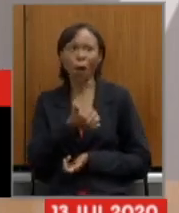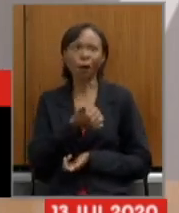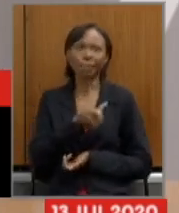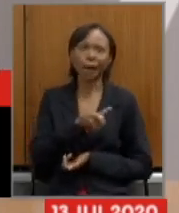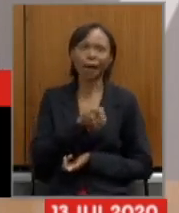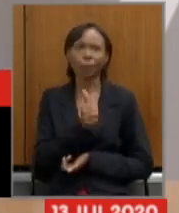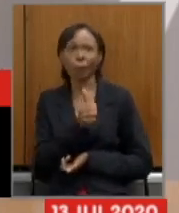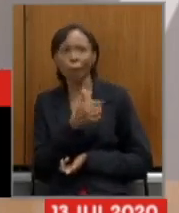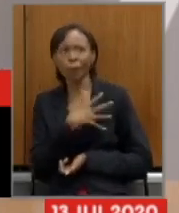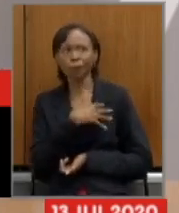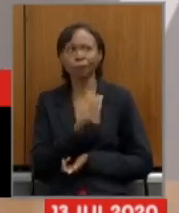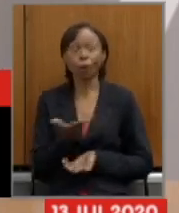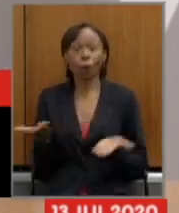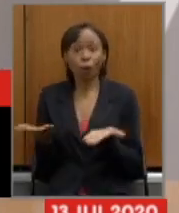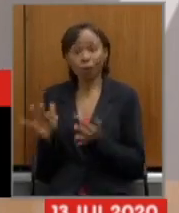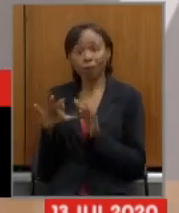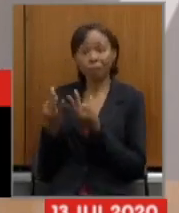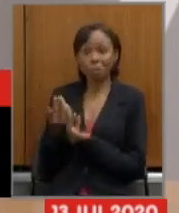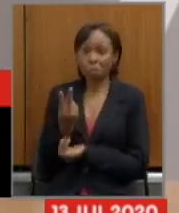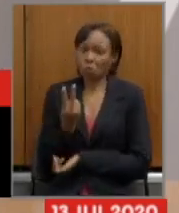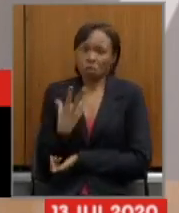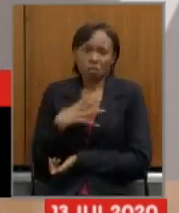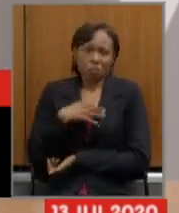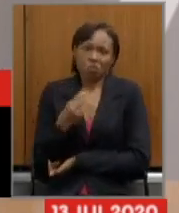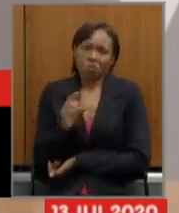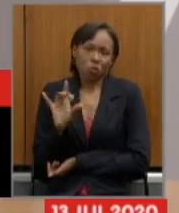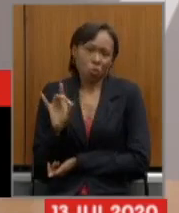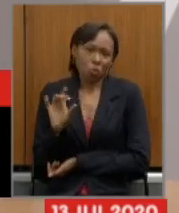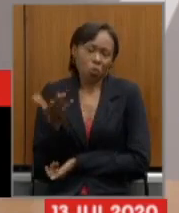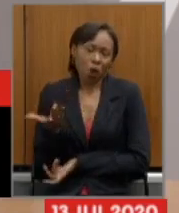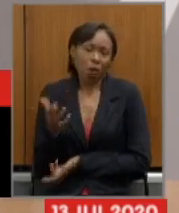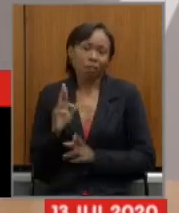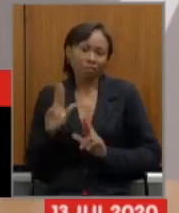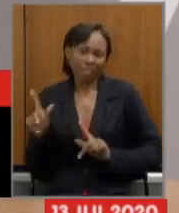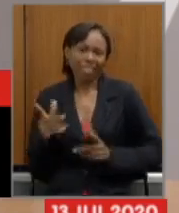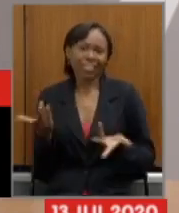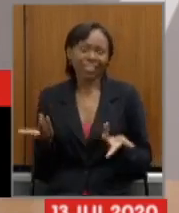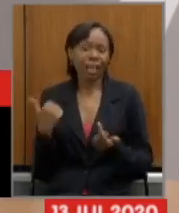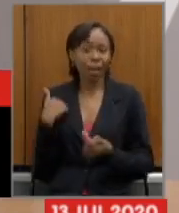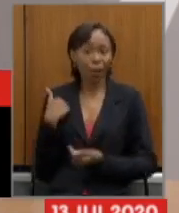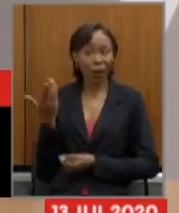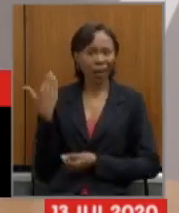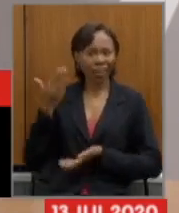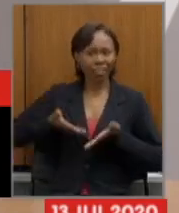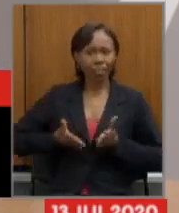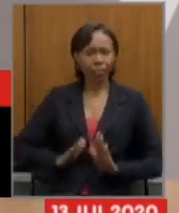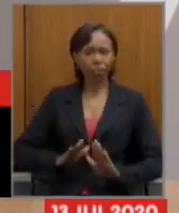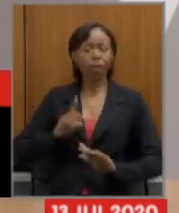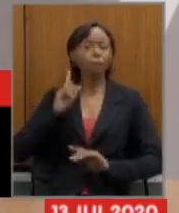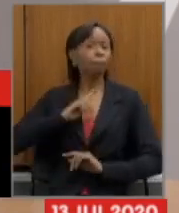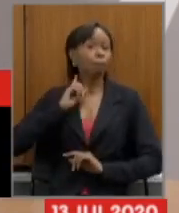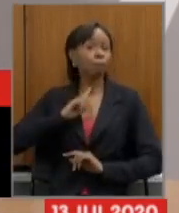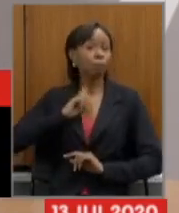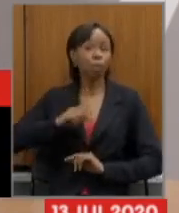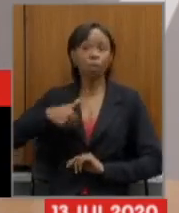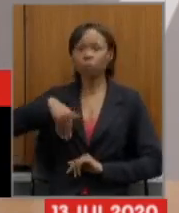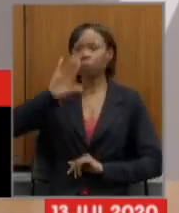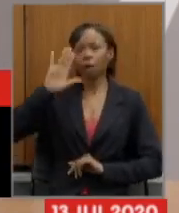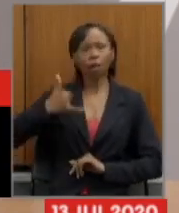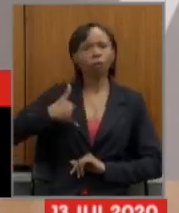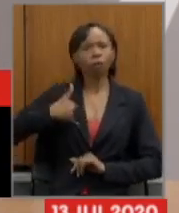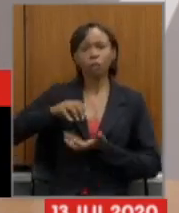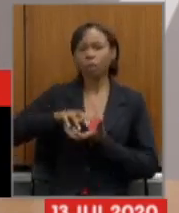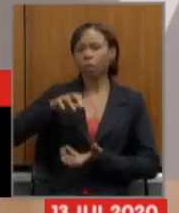famílias tem dois filhos em média se for pensar desde quando eu nasci até hoje os mineiros aumentaram sua expectativa de vida em dez